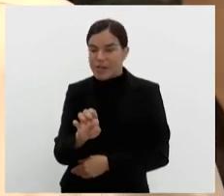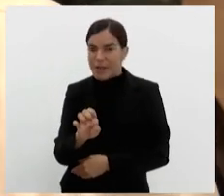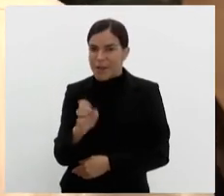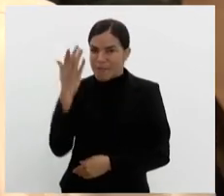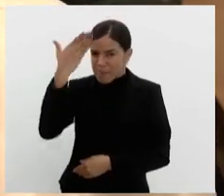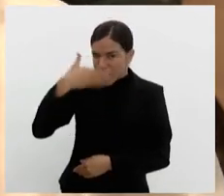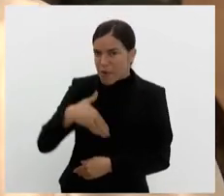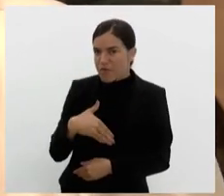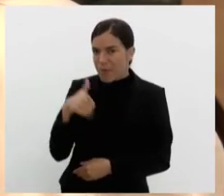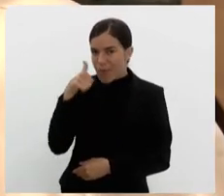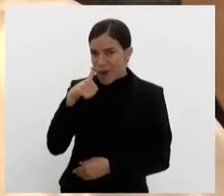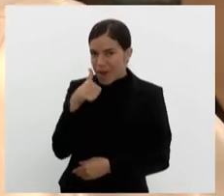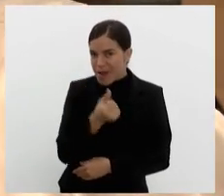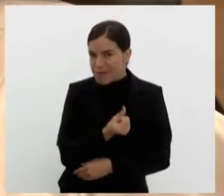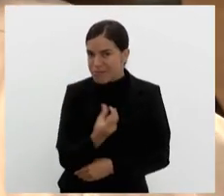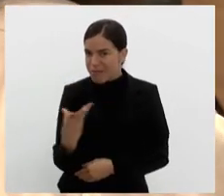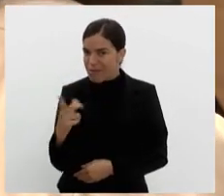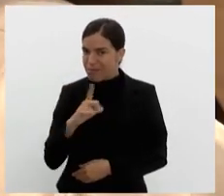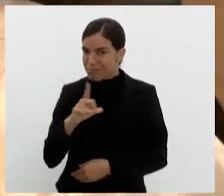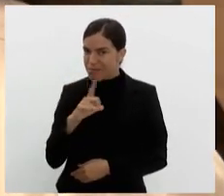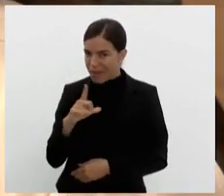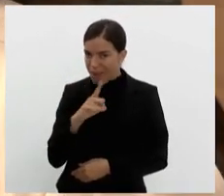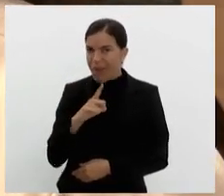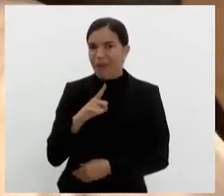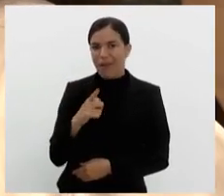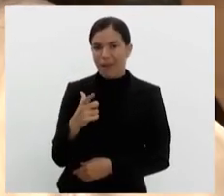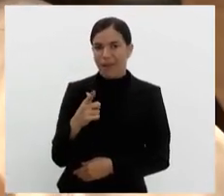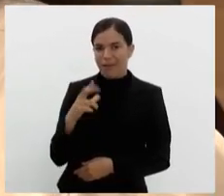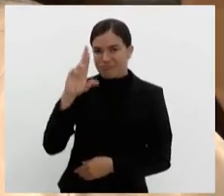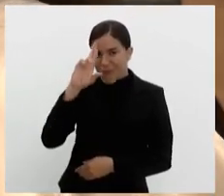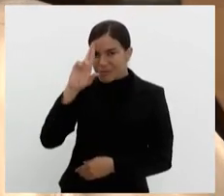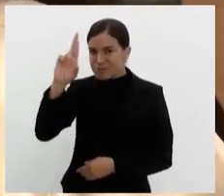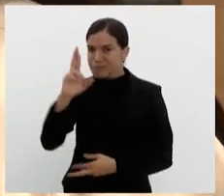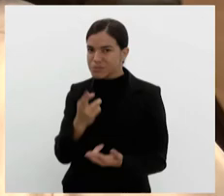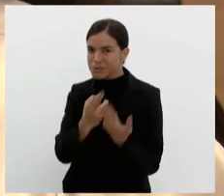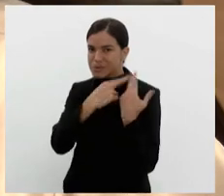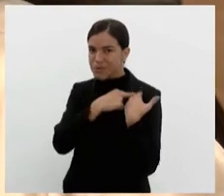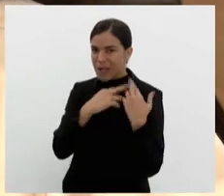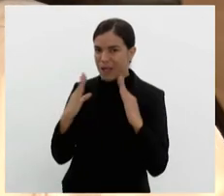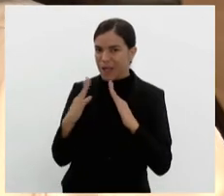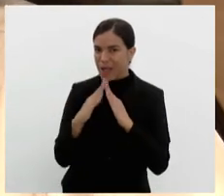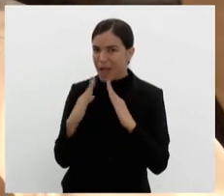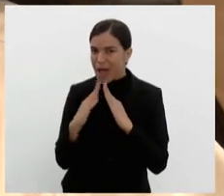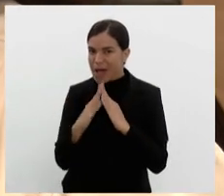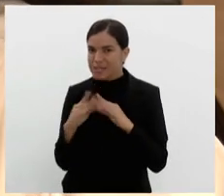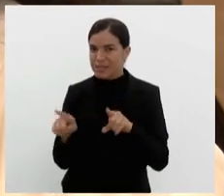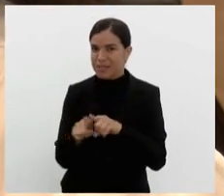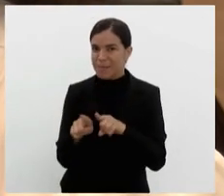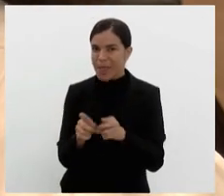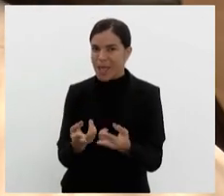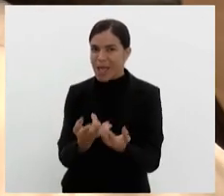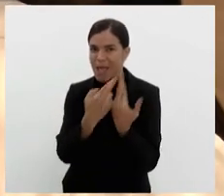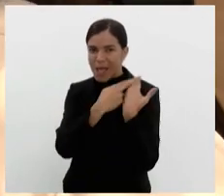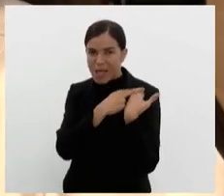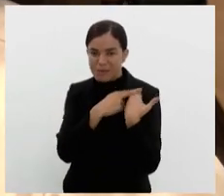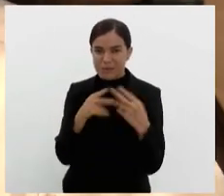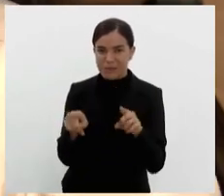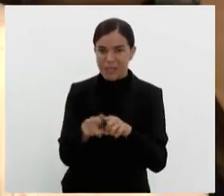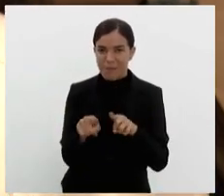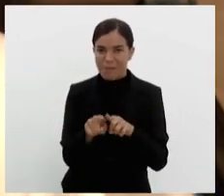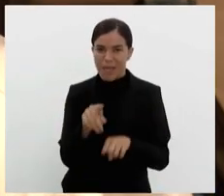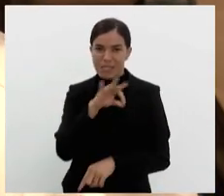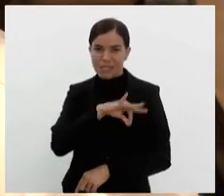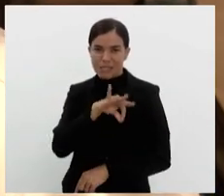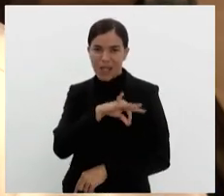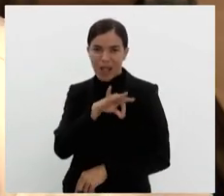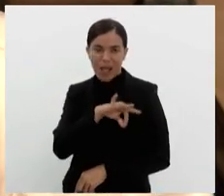muitas dessas mulheres são donas dos seus próprios lares, são as que subsidiam, né, e sustentam